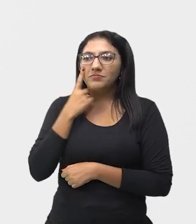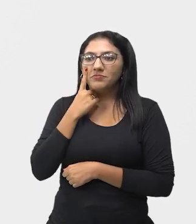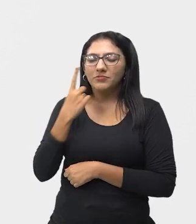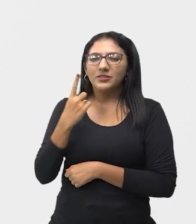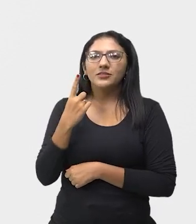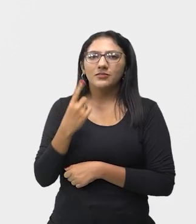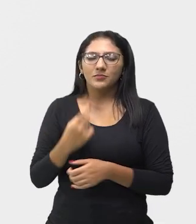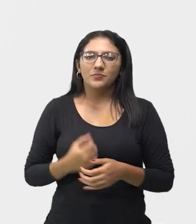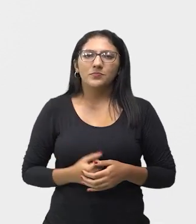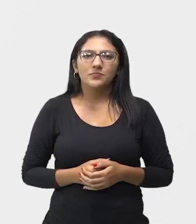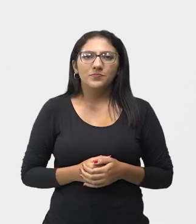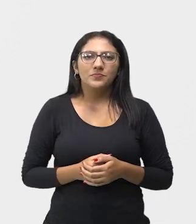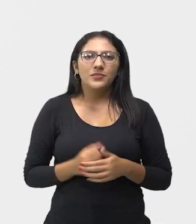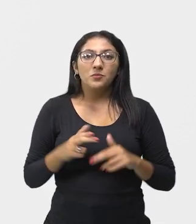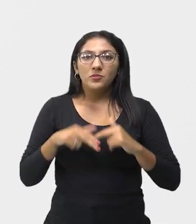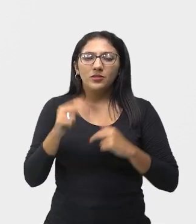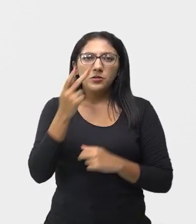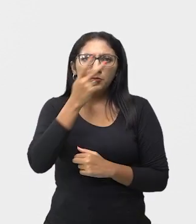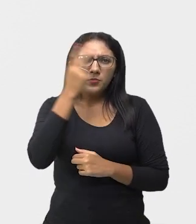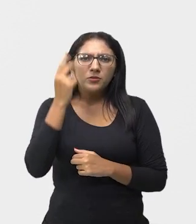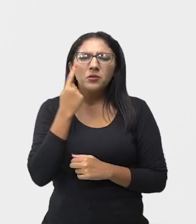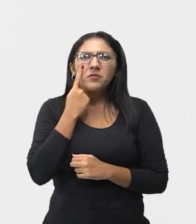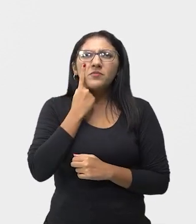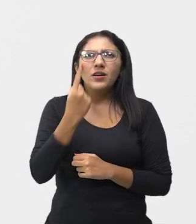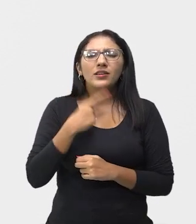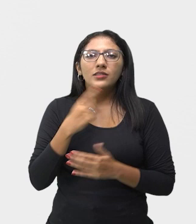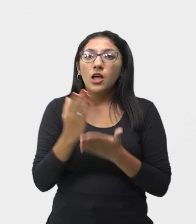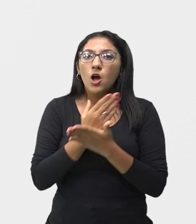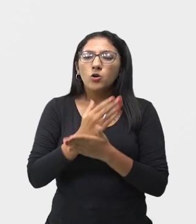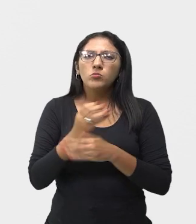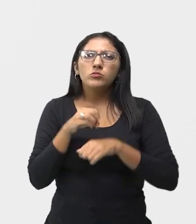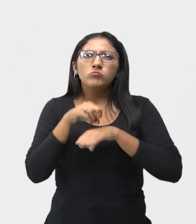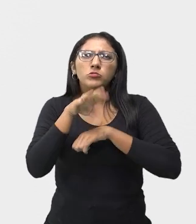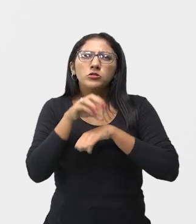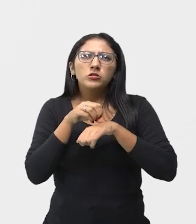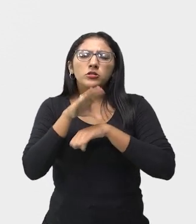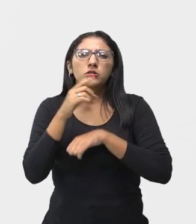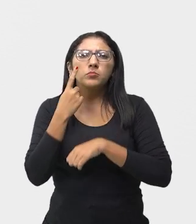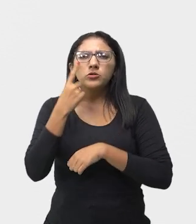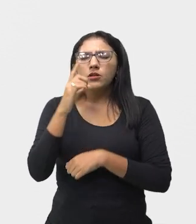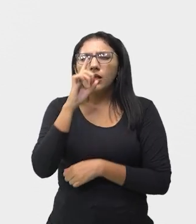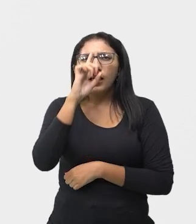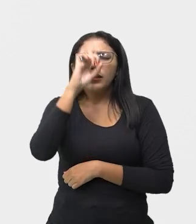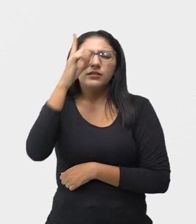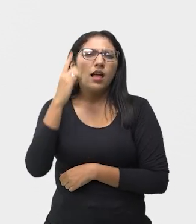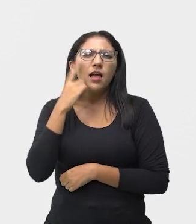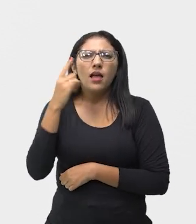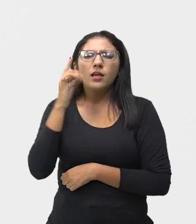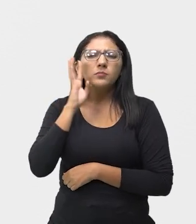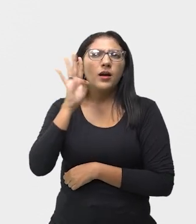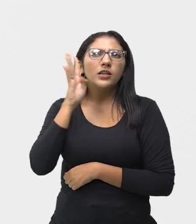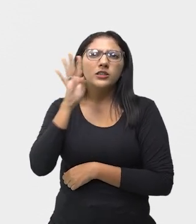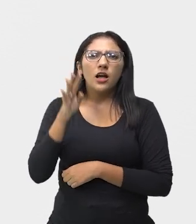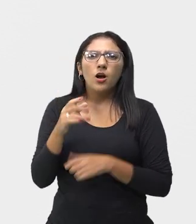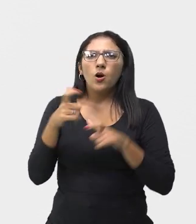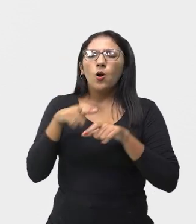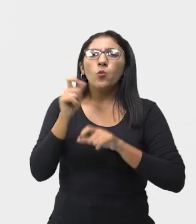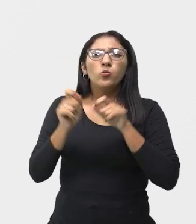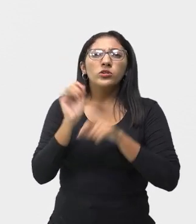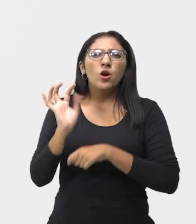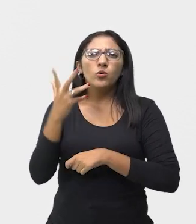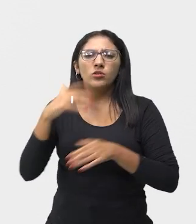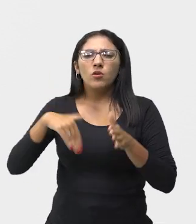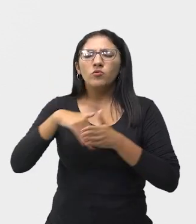Então, o próprio público, ele vai sugerir uma situação no jogo de futebol e ali os